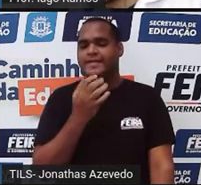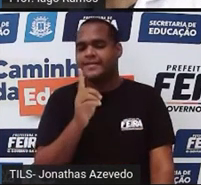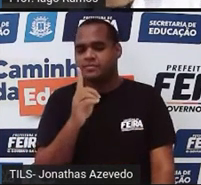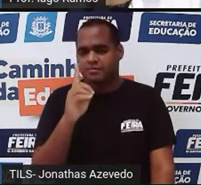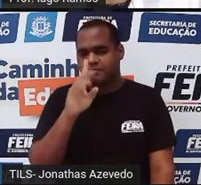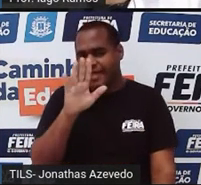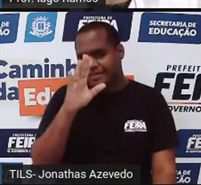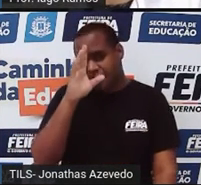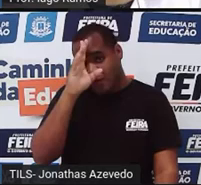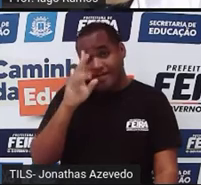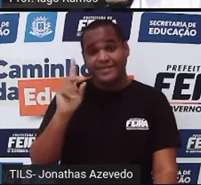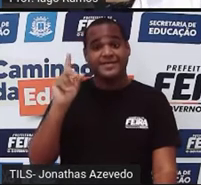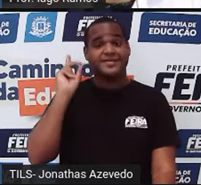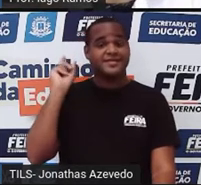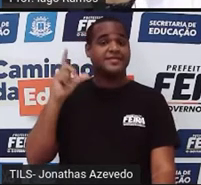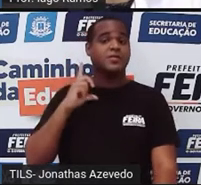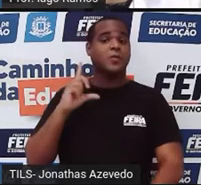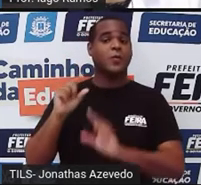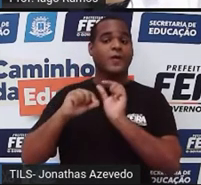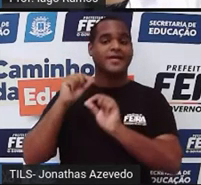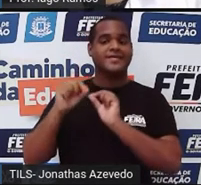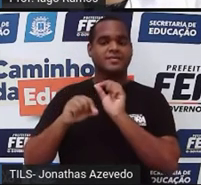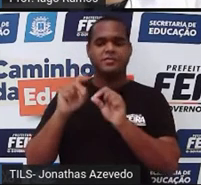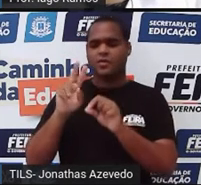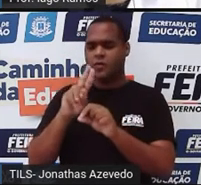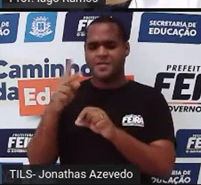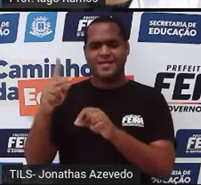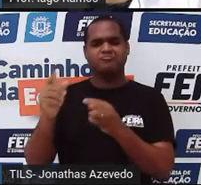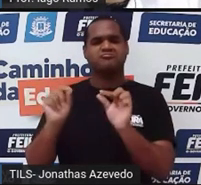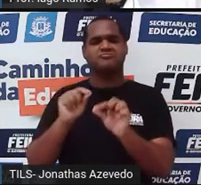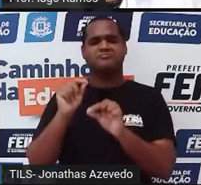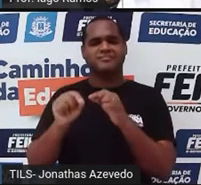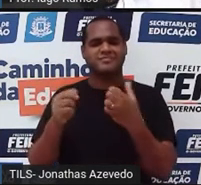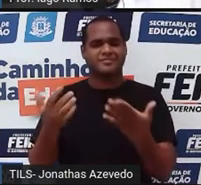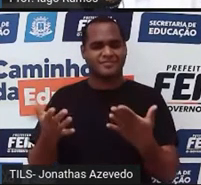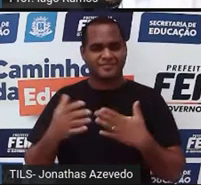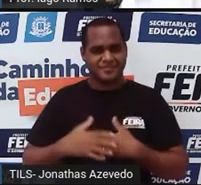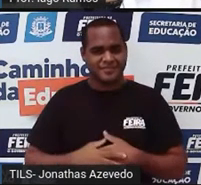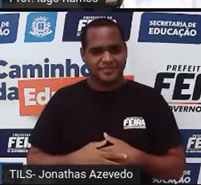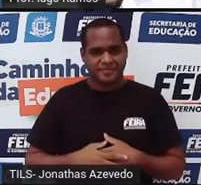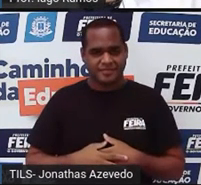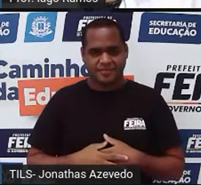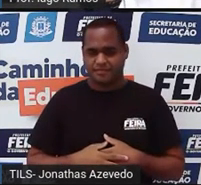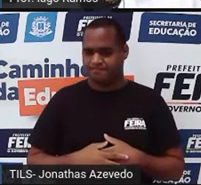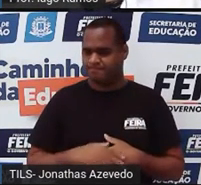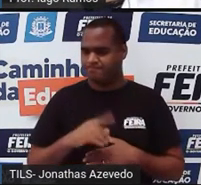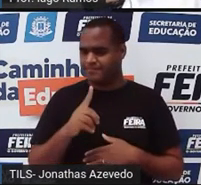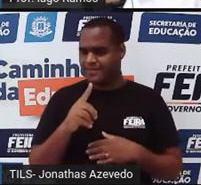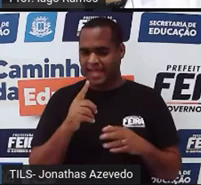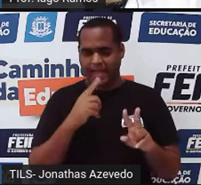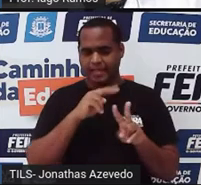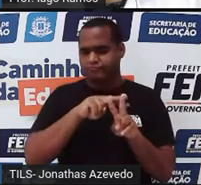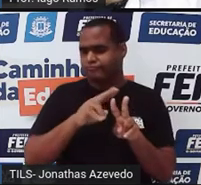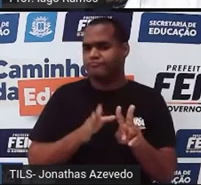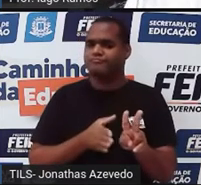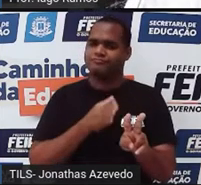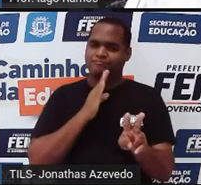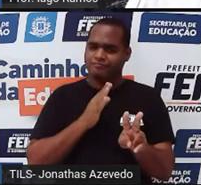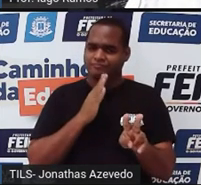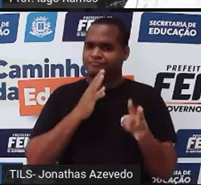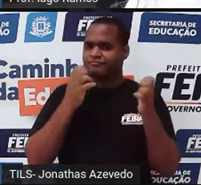a história do jogo da velha e por que o nome dele é jogo da velha. Olha só, o jogo da velha é um jogo popular